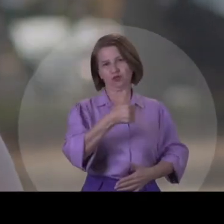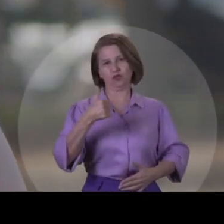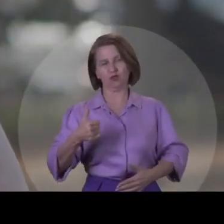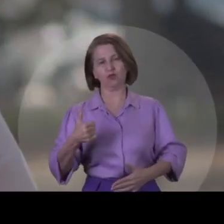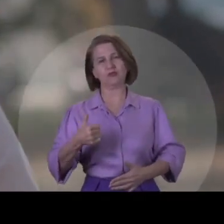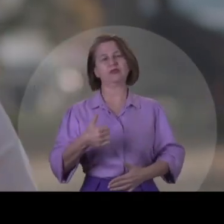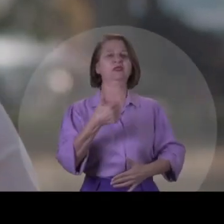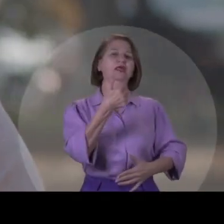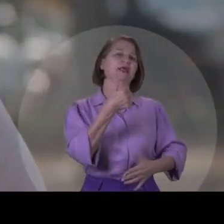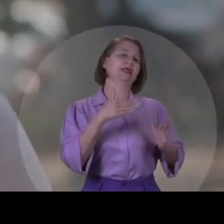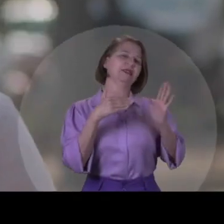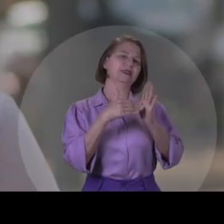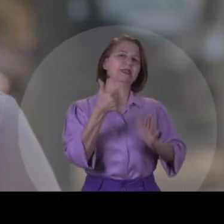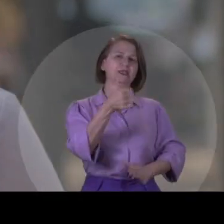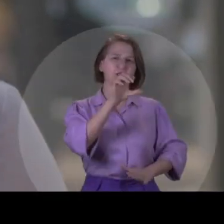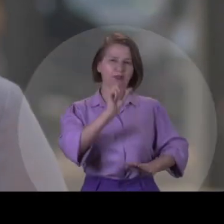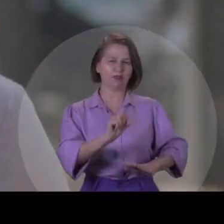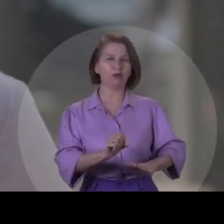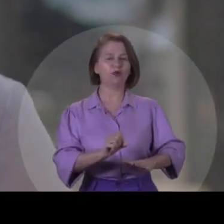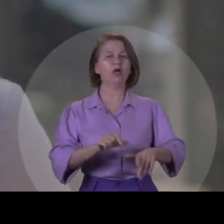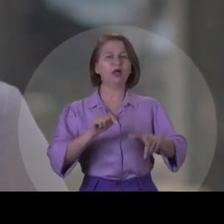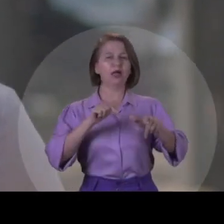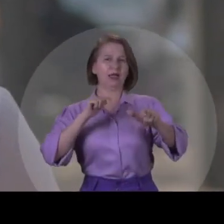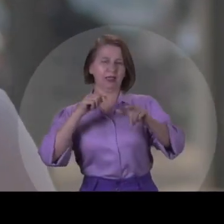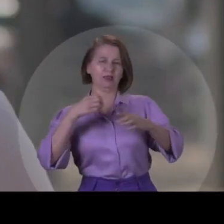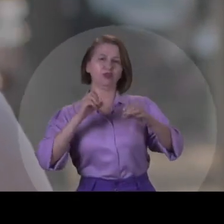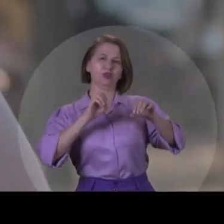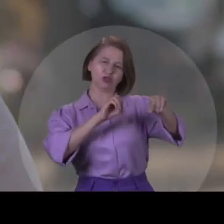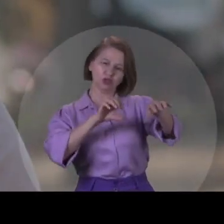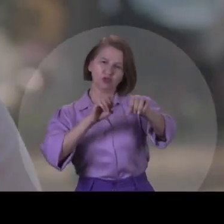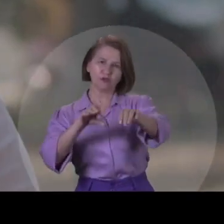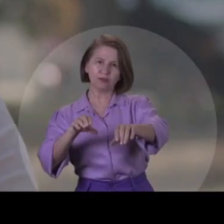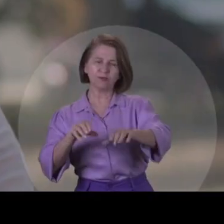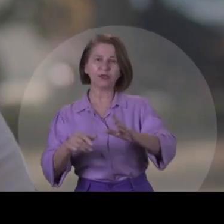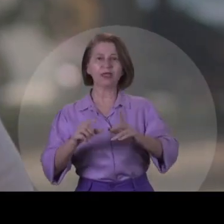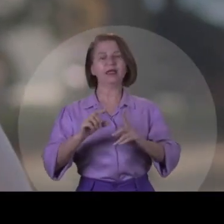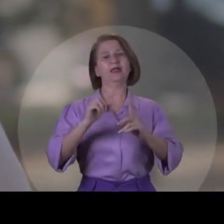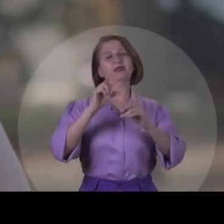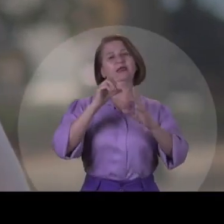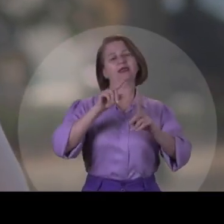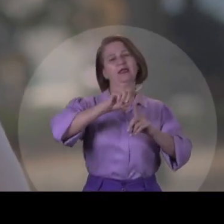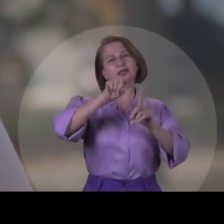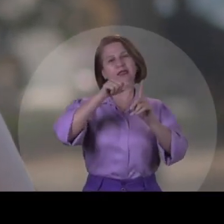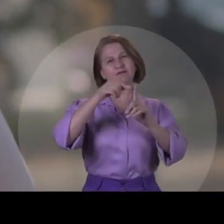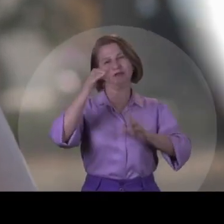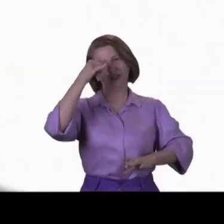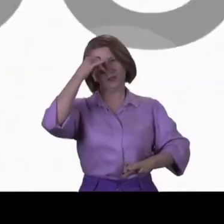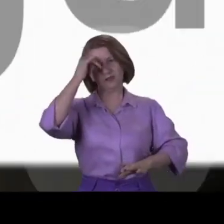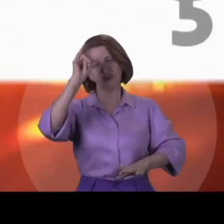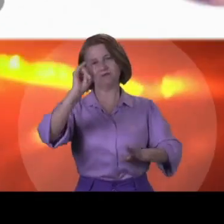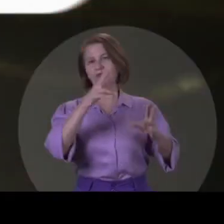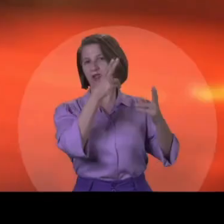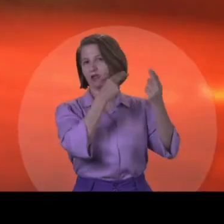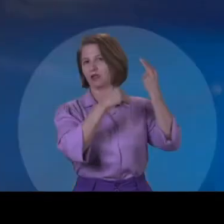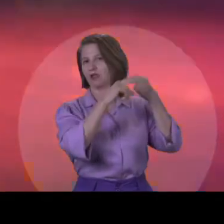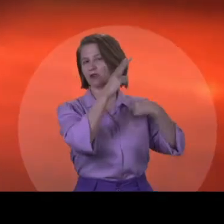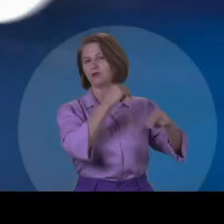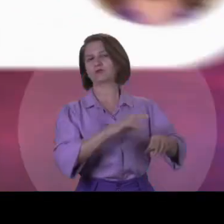a Política de Saúde para a Juventude, com ações de educação e prevenção à gravidez na adolescência.